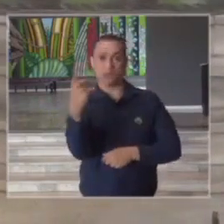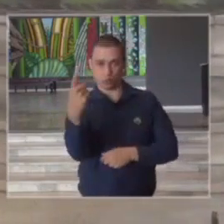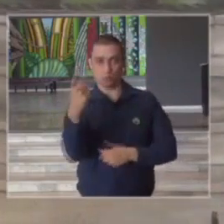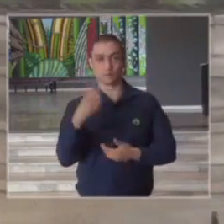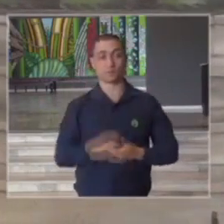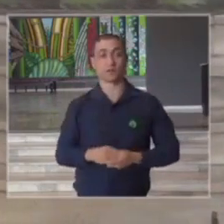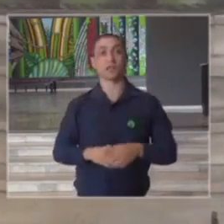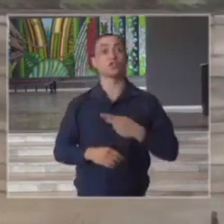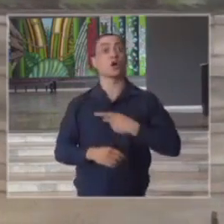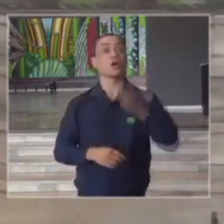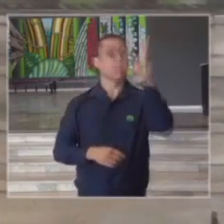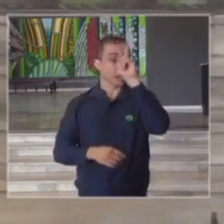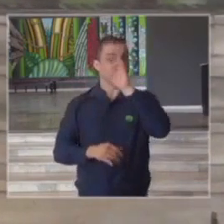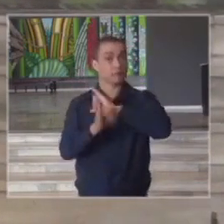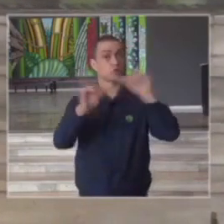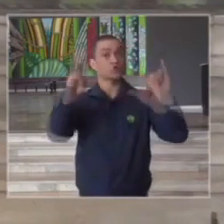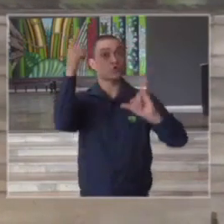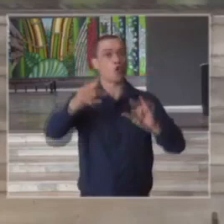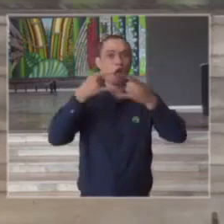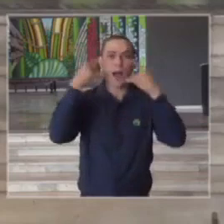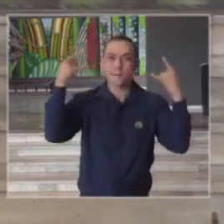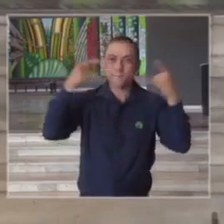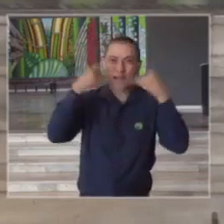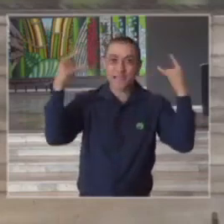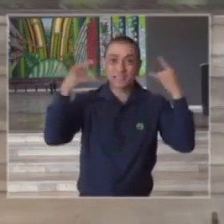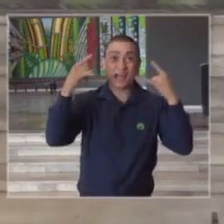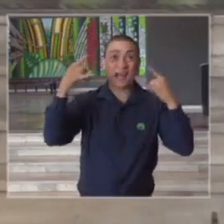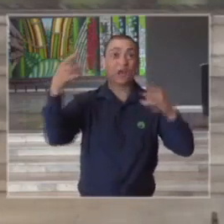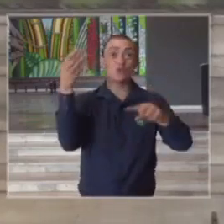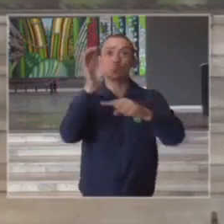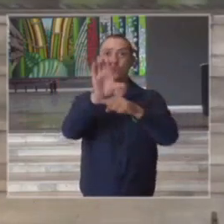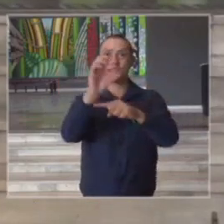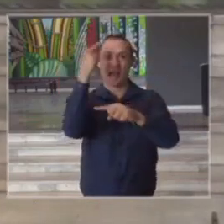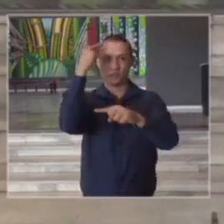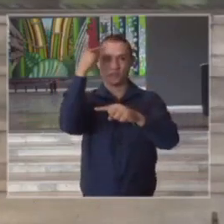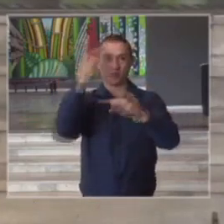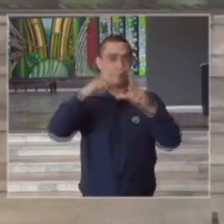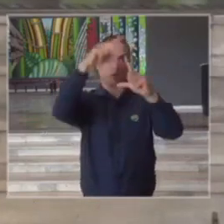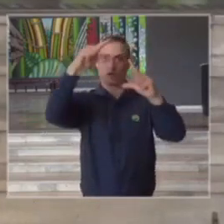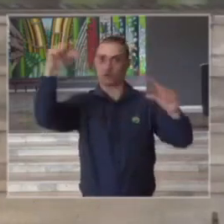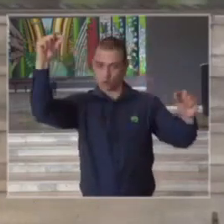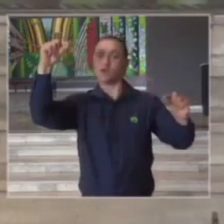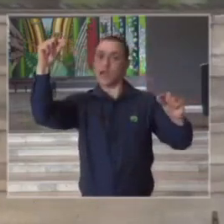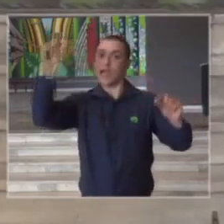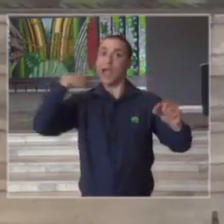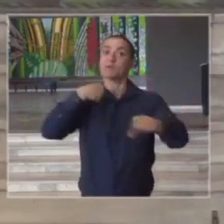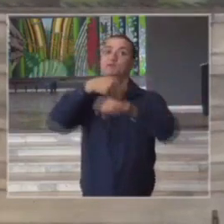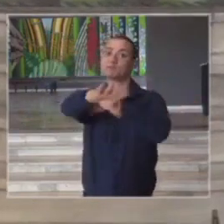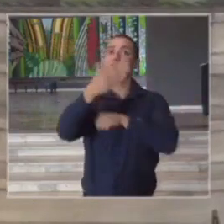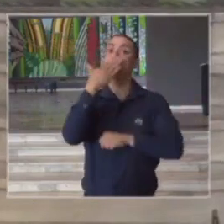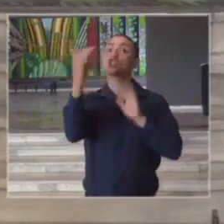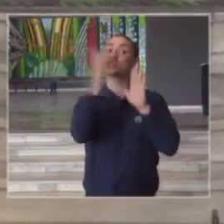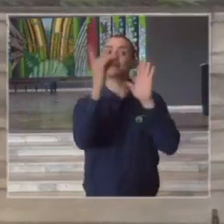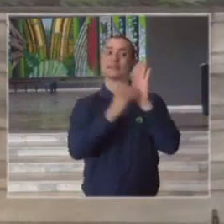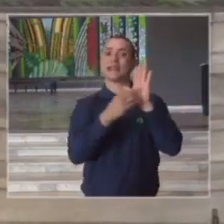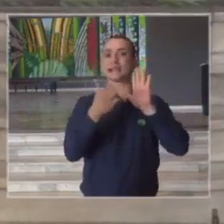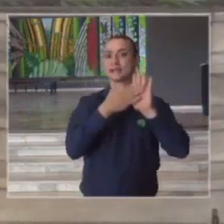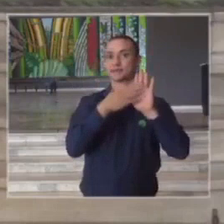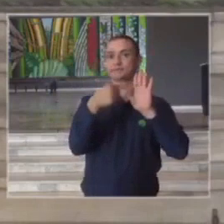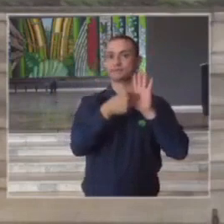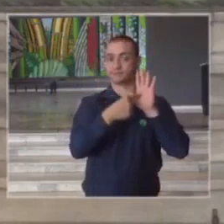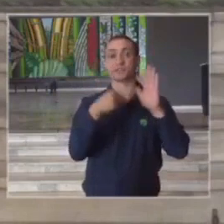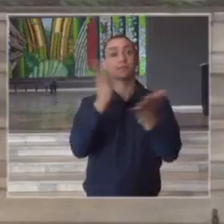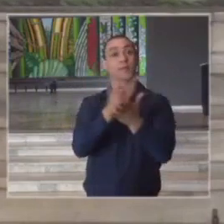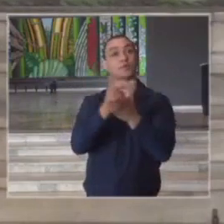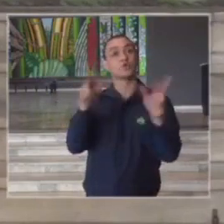minutos volto a lembrar que o uso de máscaras em todo o estado de São Paulo é recomendado foi recomendado por decreto seguindo a